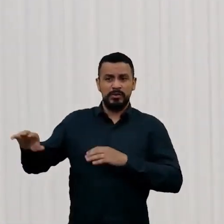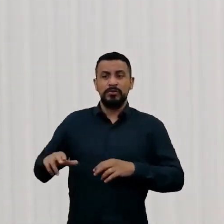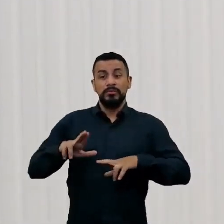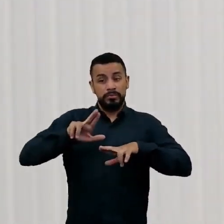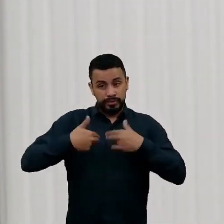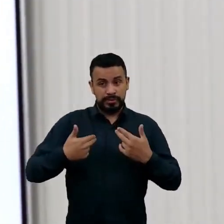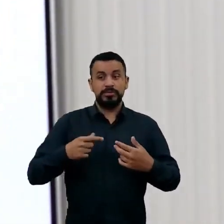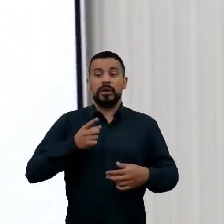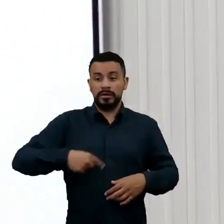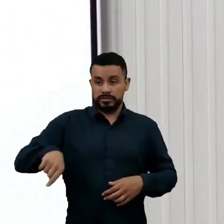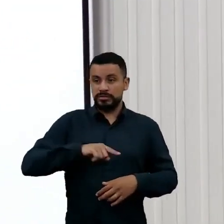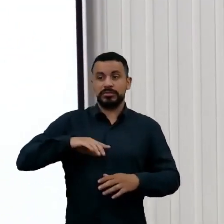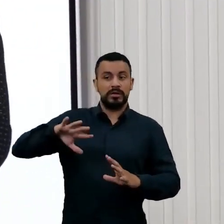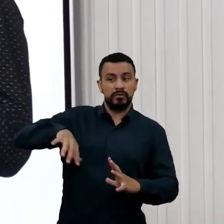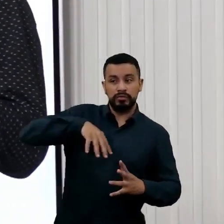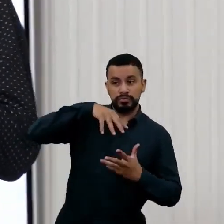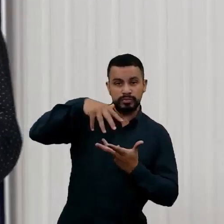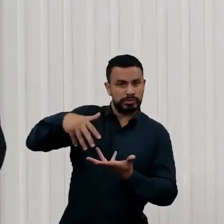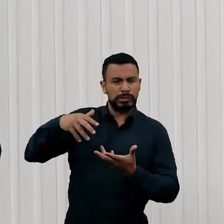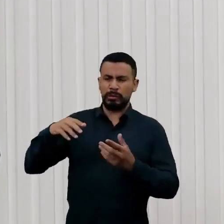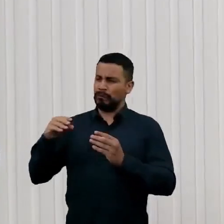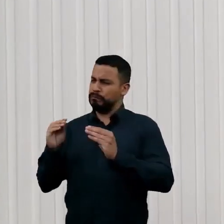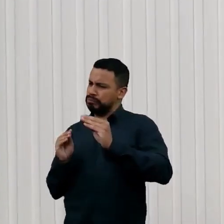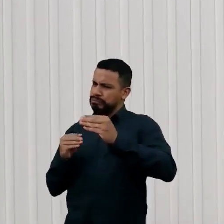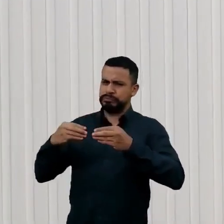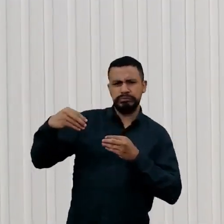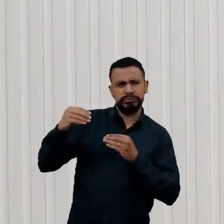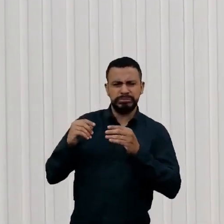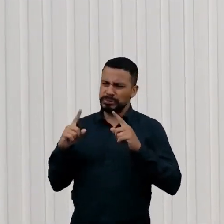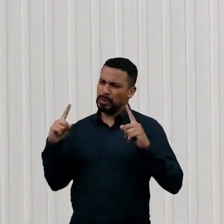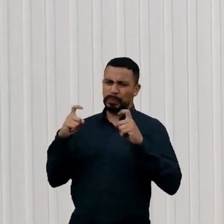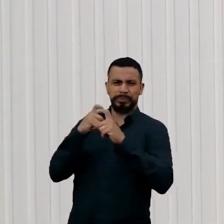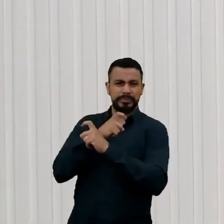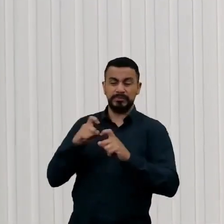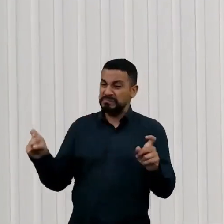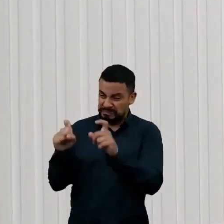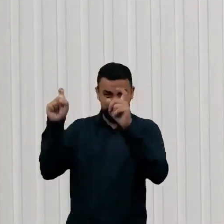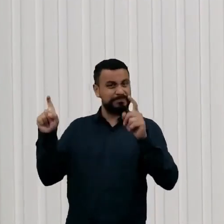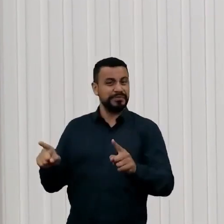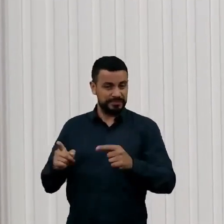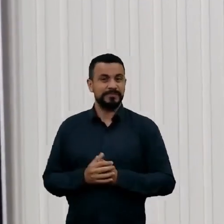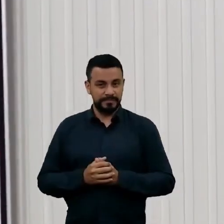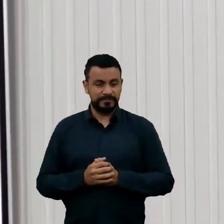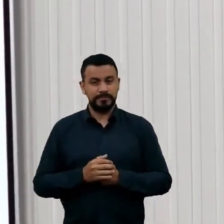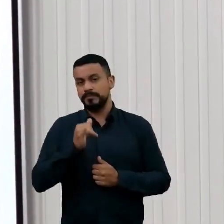volátil, complexo, incerto. E, por exemplo, qual é a melhor forma de agir neste